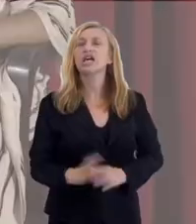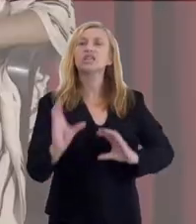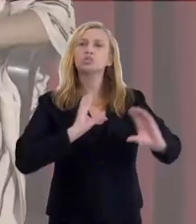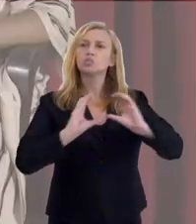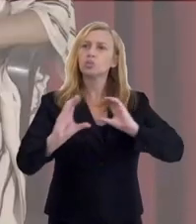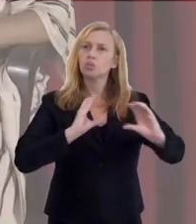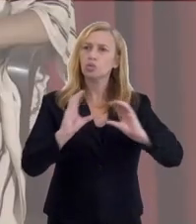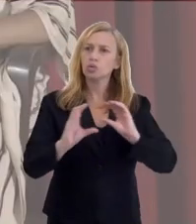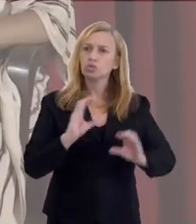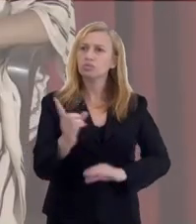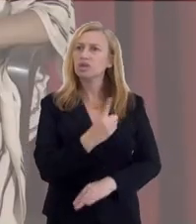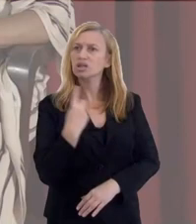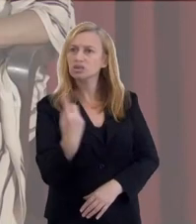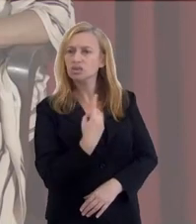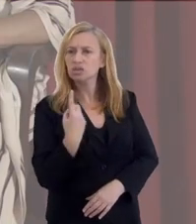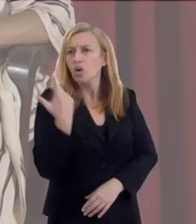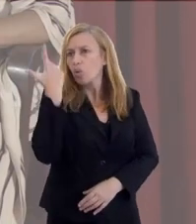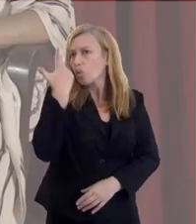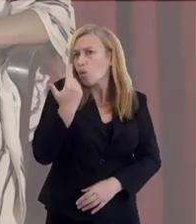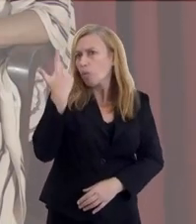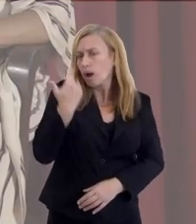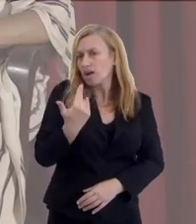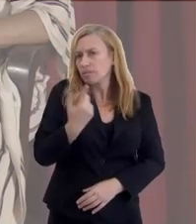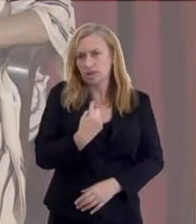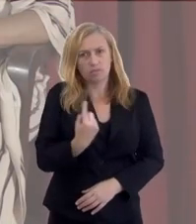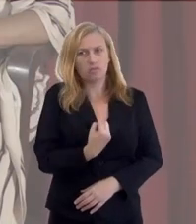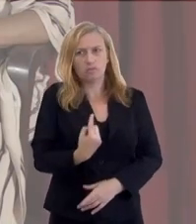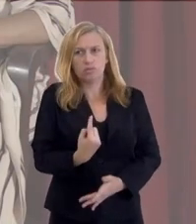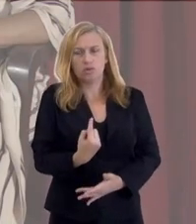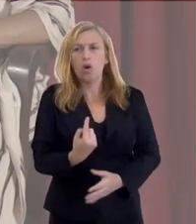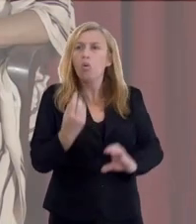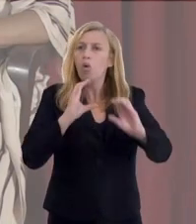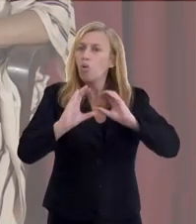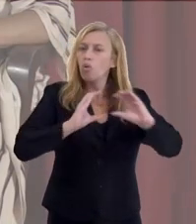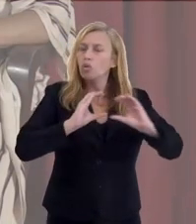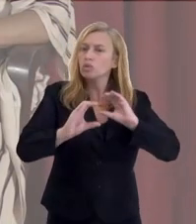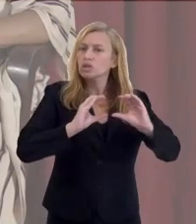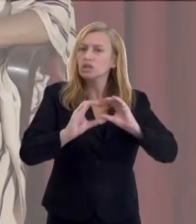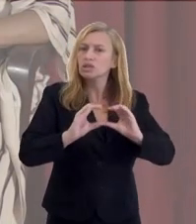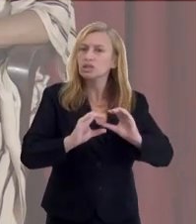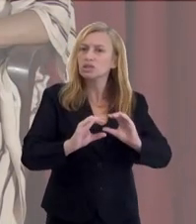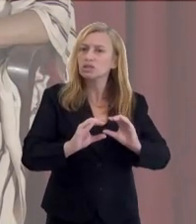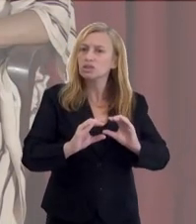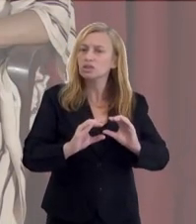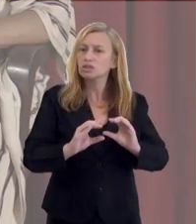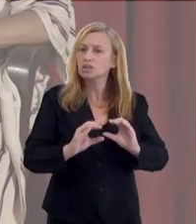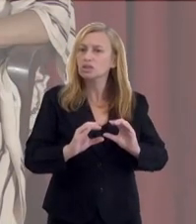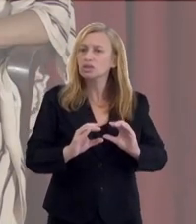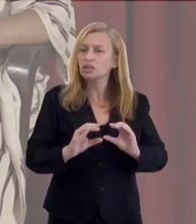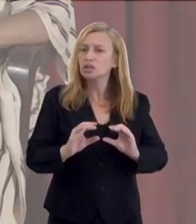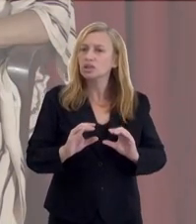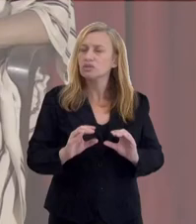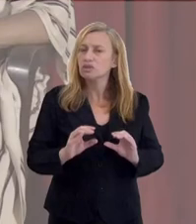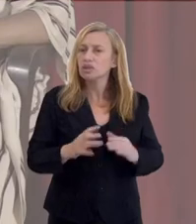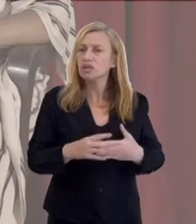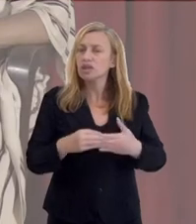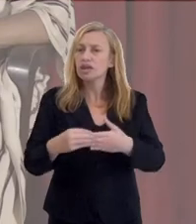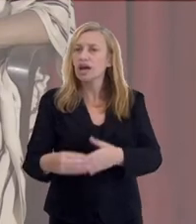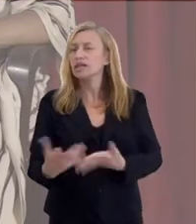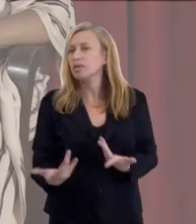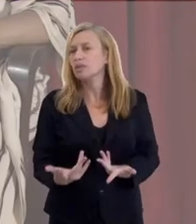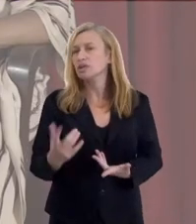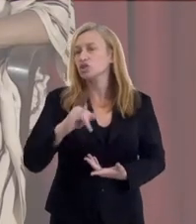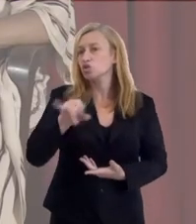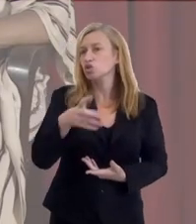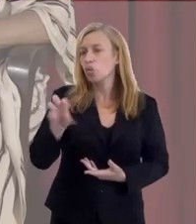como em toda religião. E essas comunicações, para a gente, são naturais. Equivale a uma comunicação trazida